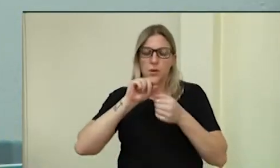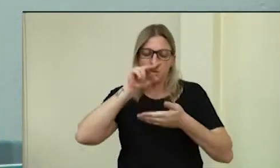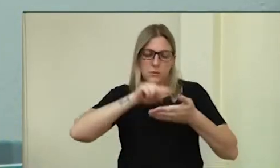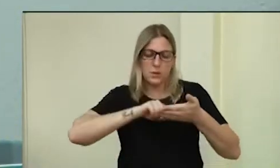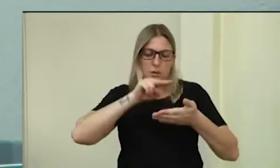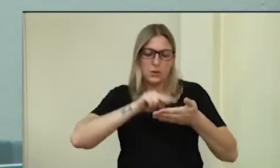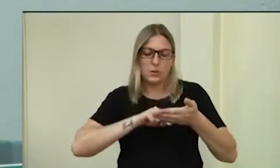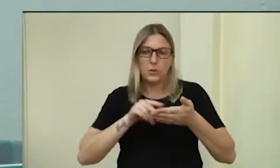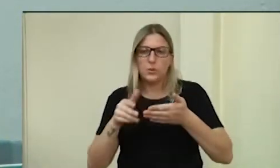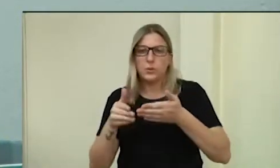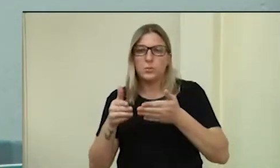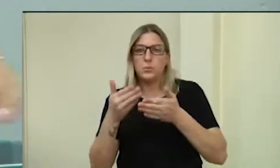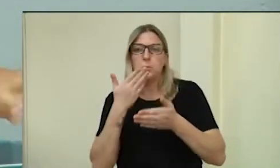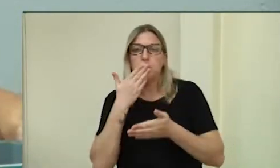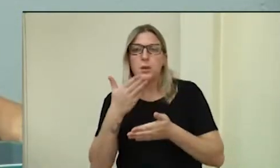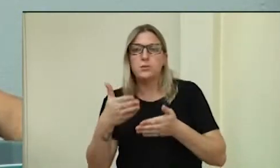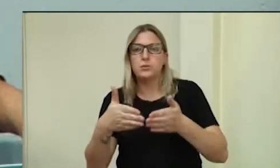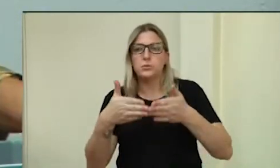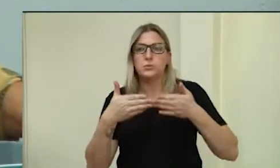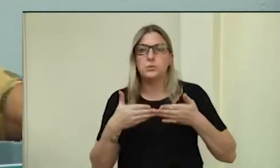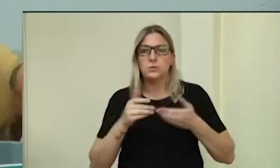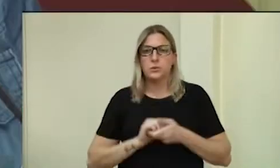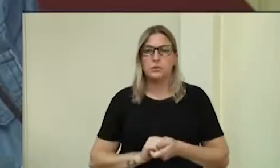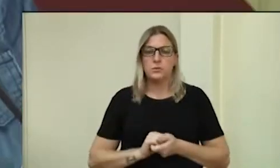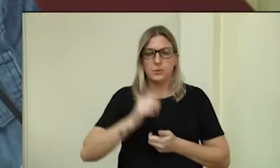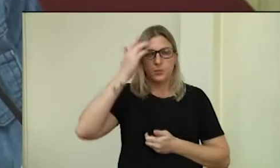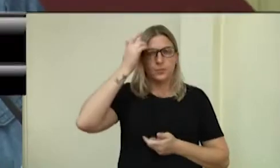leitura dos pedidos de licença, vereadora.